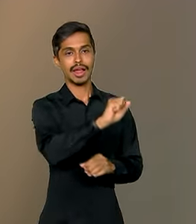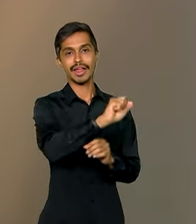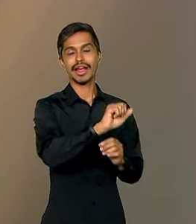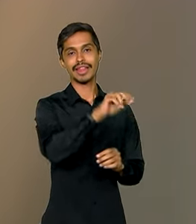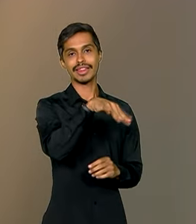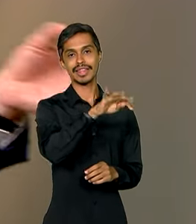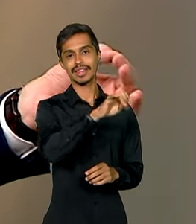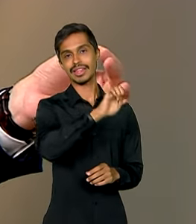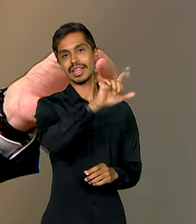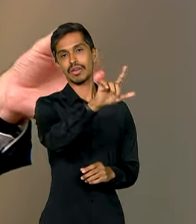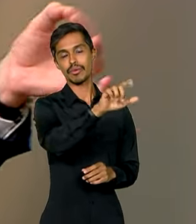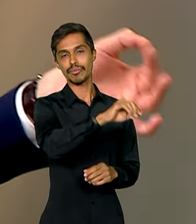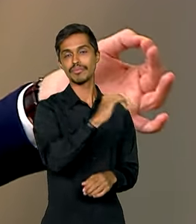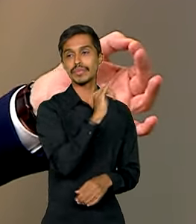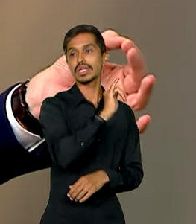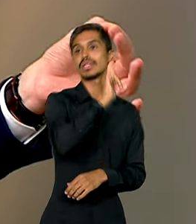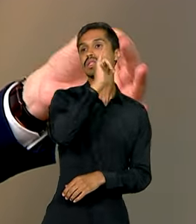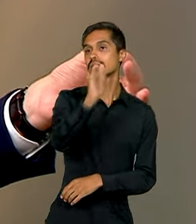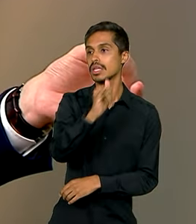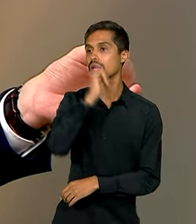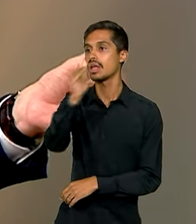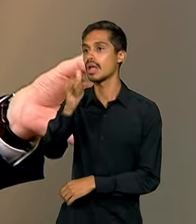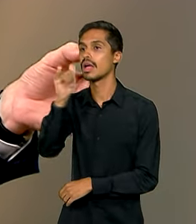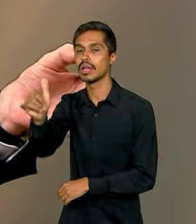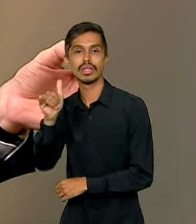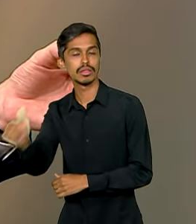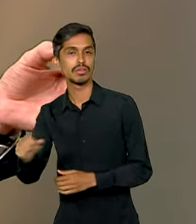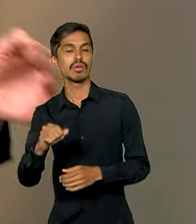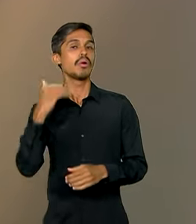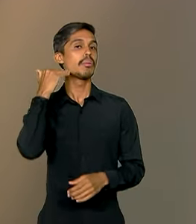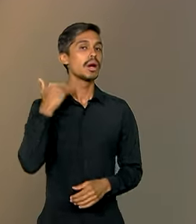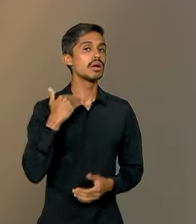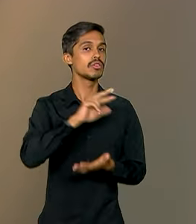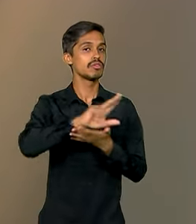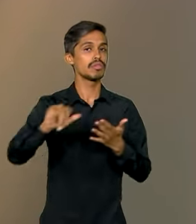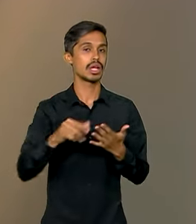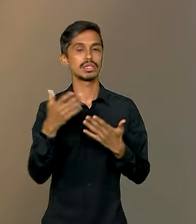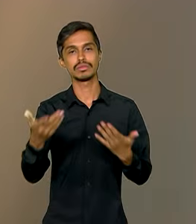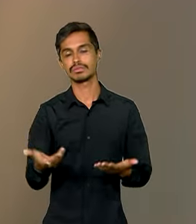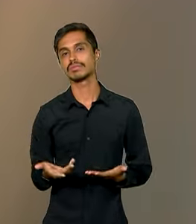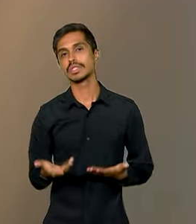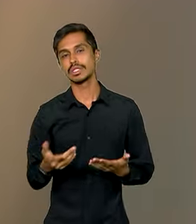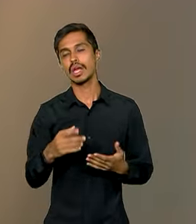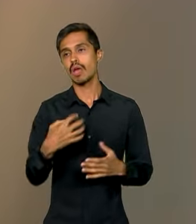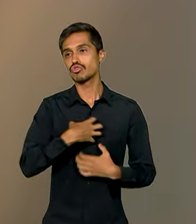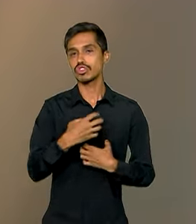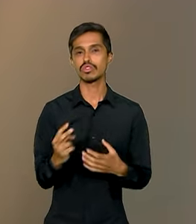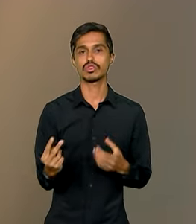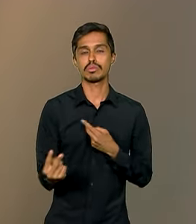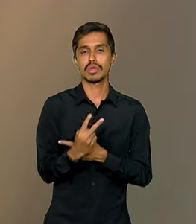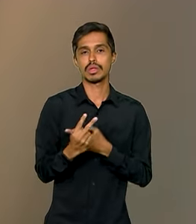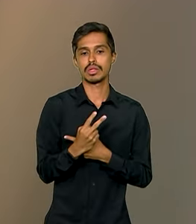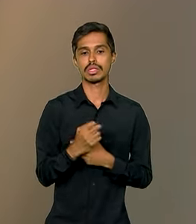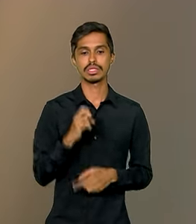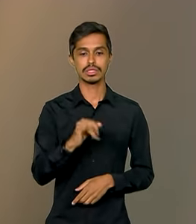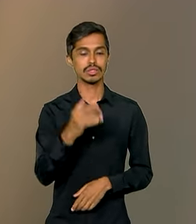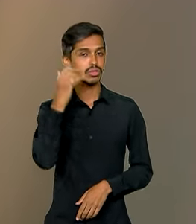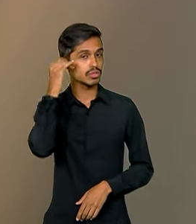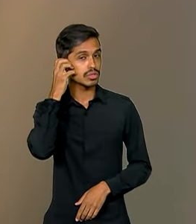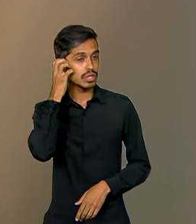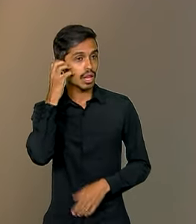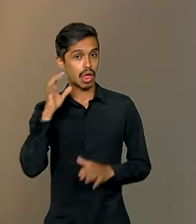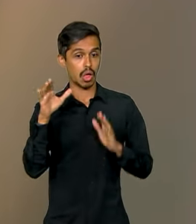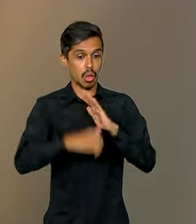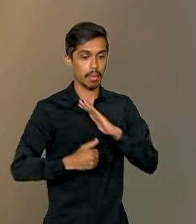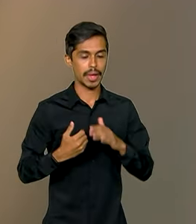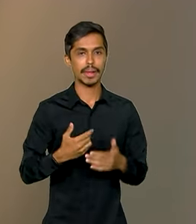aparelho e vai para os bancos que bloqueiam os aplicativos bancários. Então, é uma forma da pessoa se proteger. A pessoa, quando tem o celular roubado,